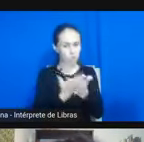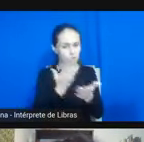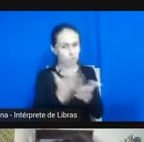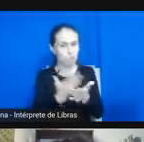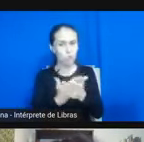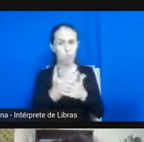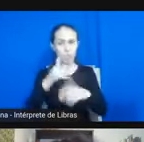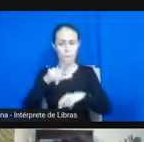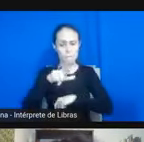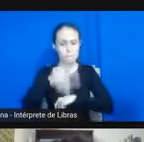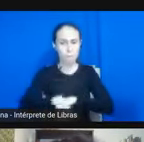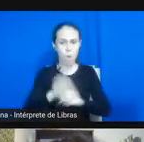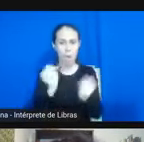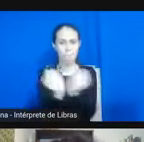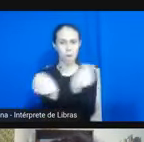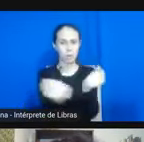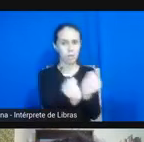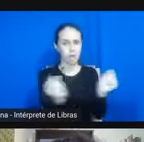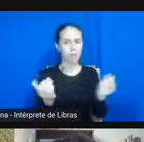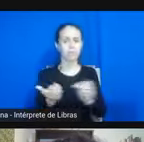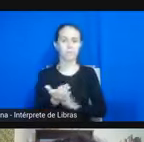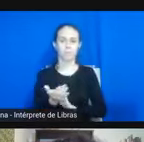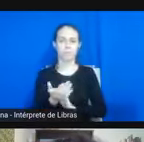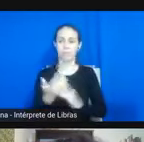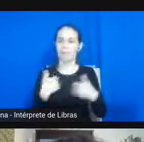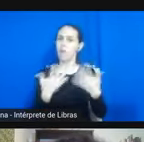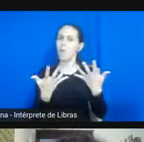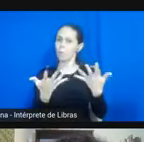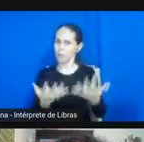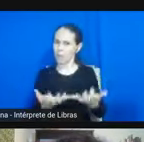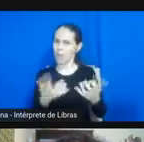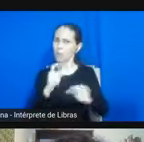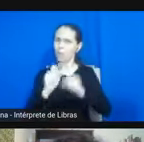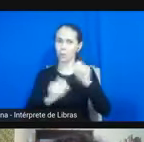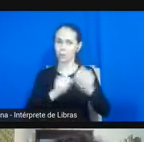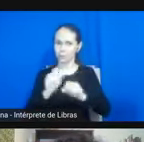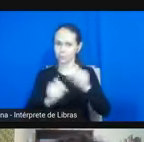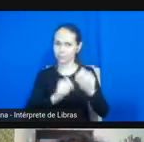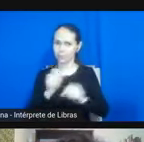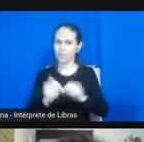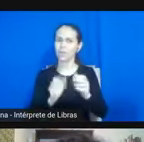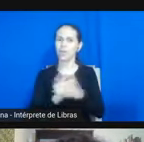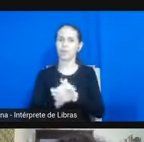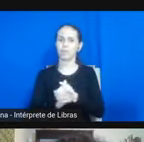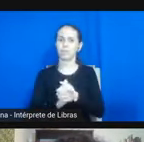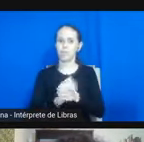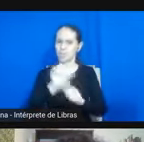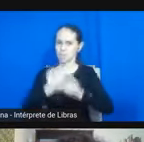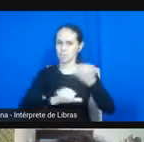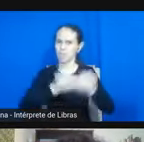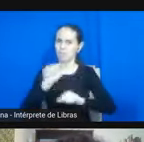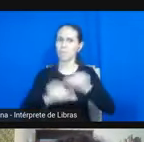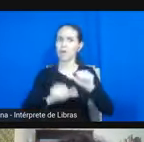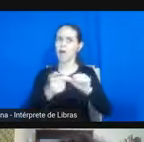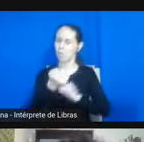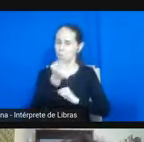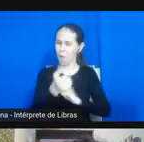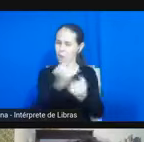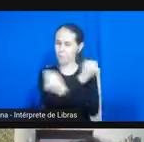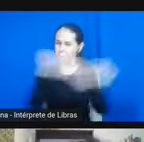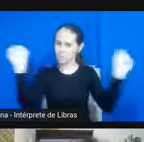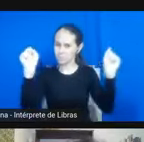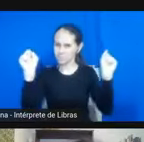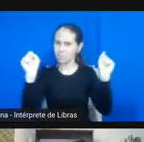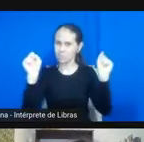não eu não espero nada menos do que a transformação do impossível impossível